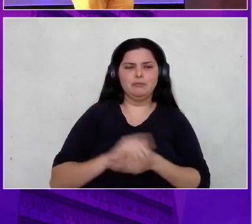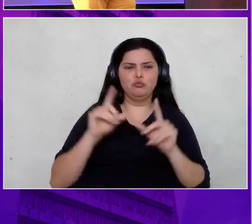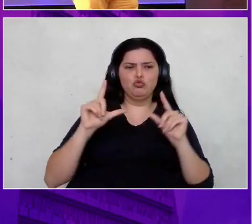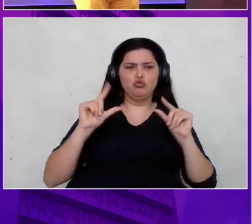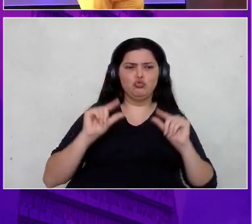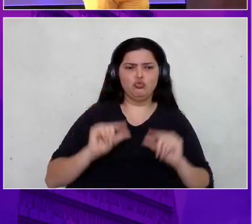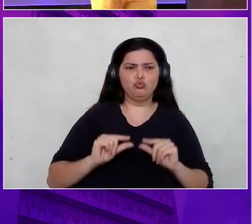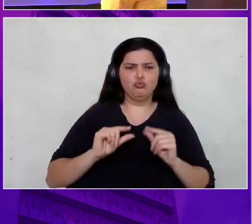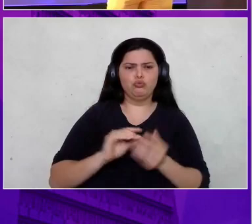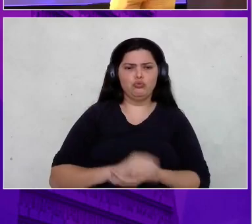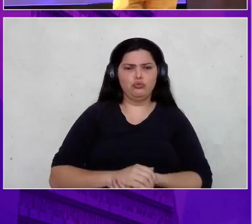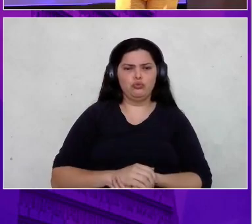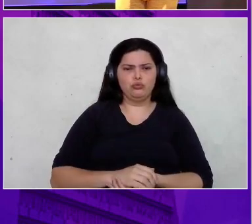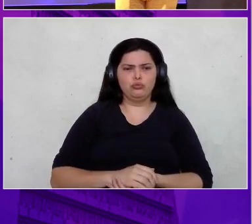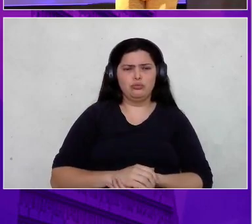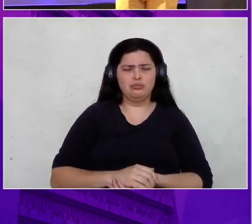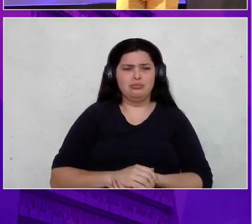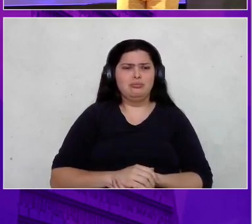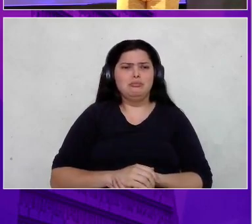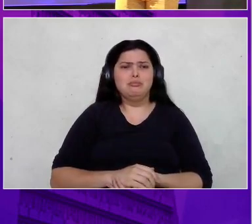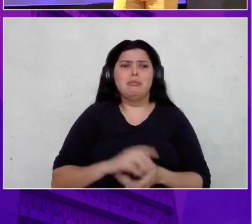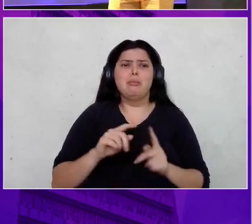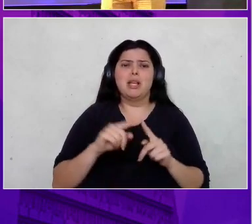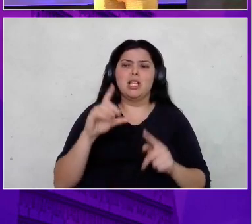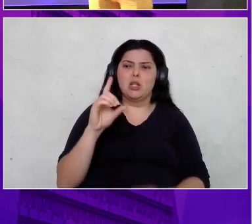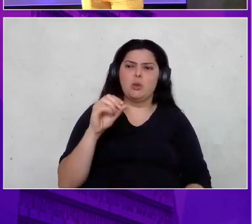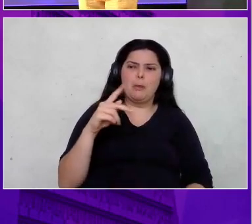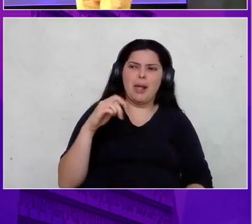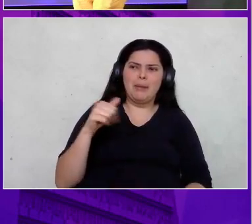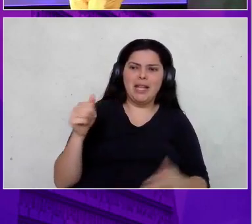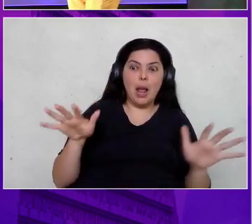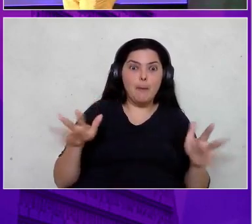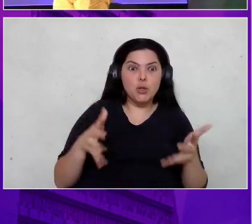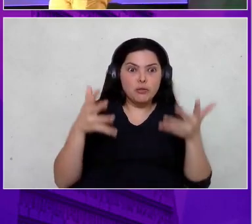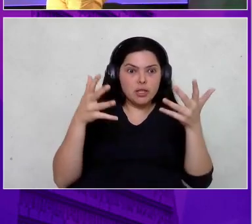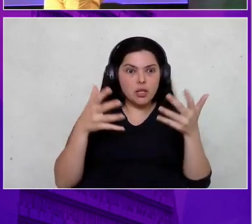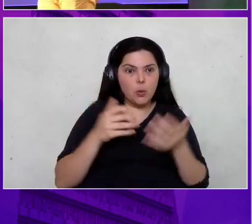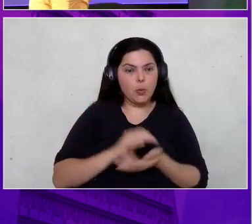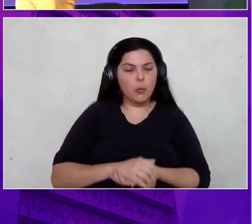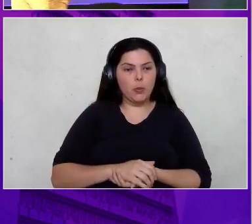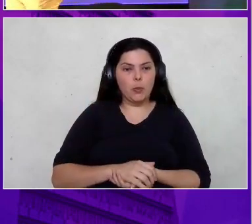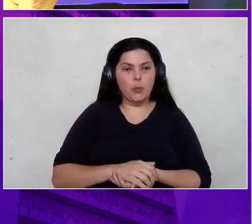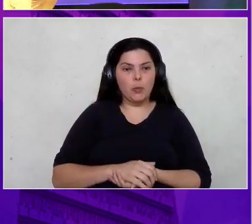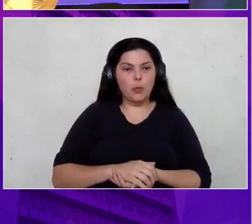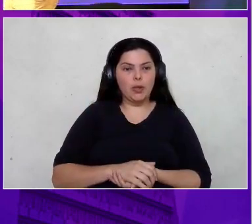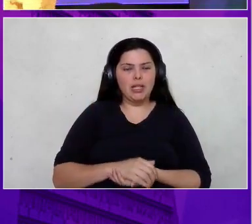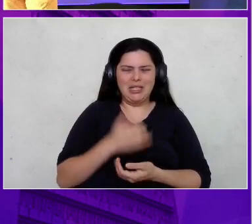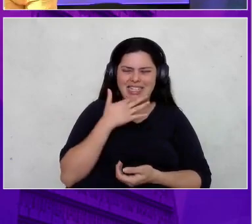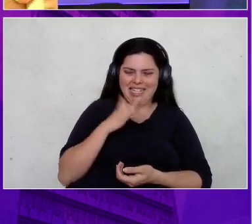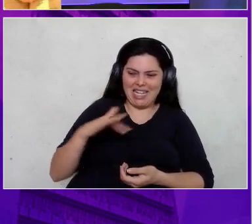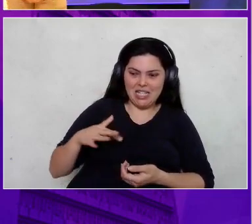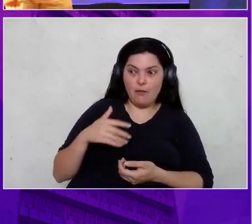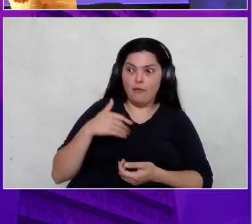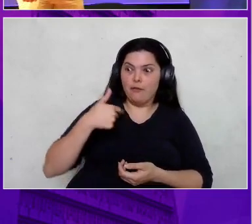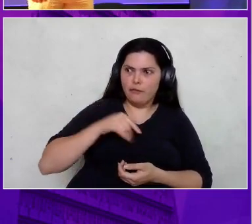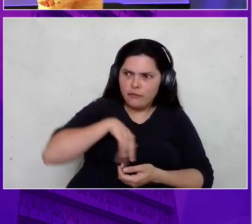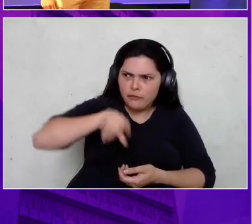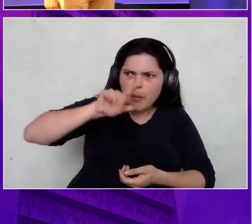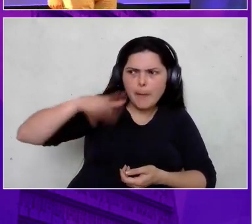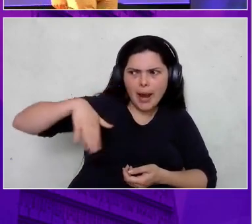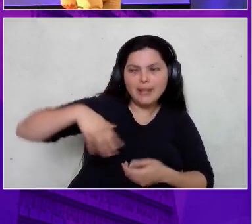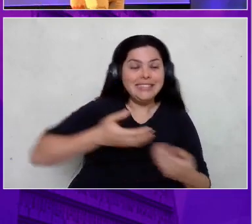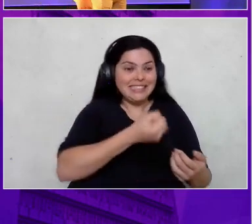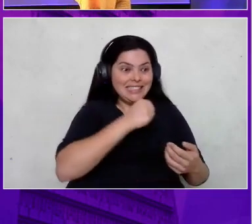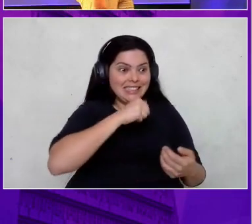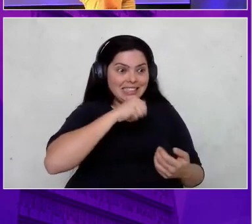Oras, dopamina, o hormônio da motivação. Quando eu era criança, vamos para a praia? Vamos! Vamos para a praia.